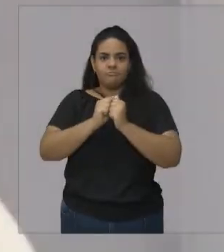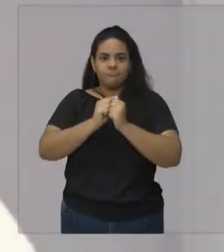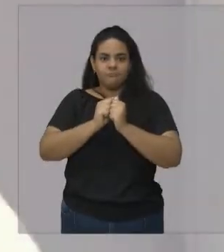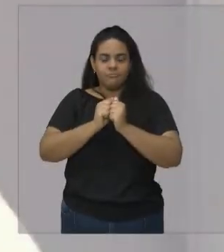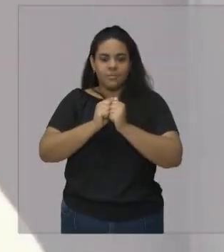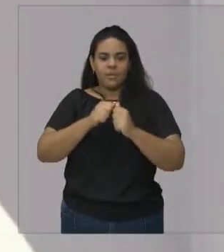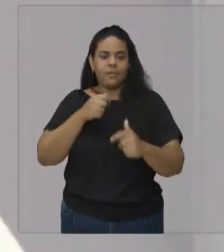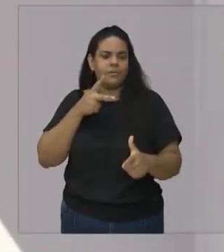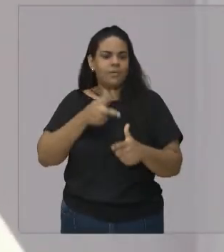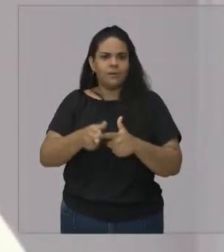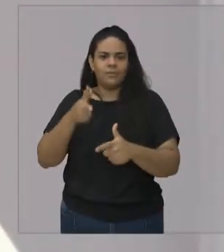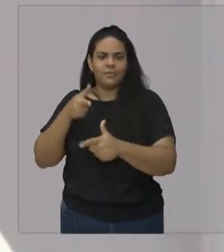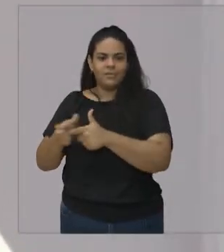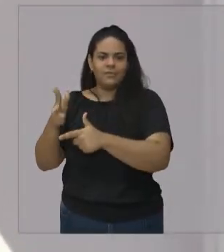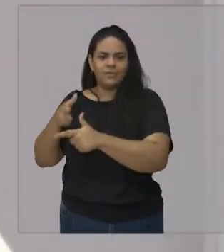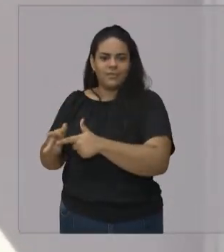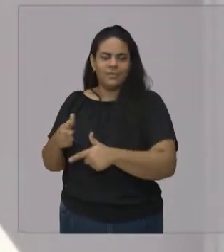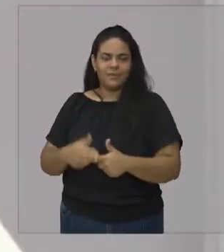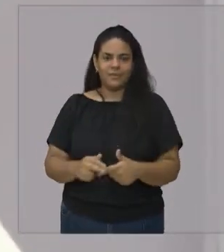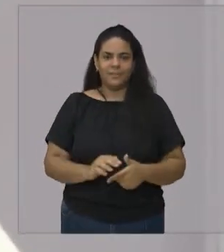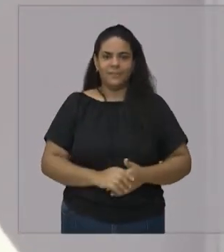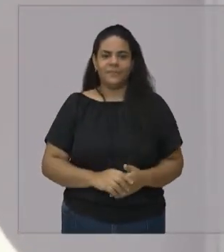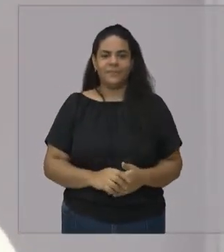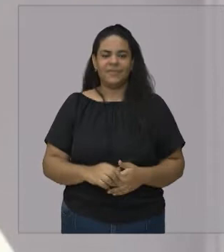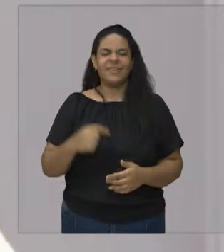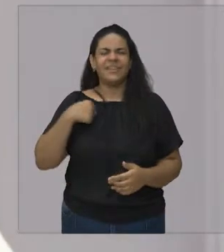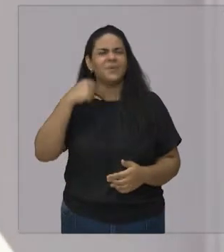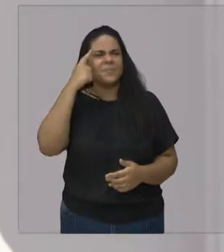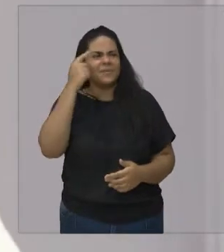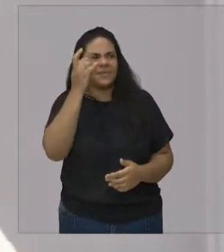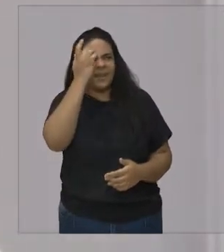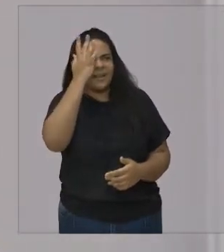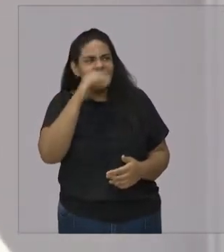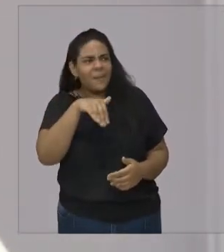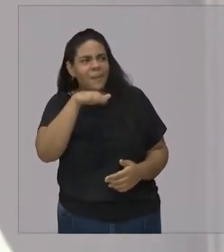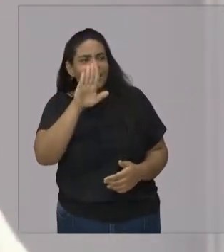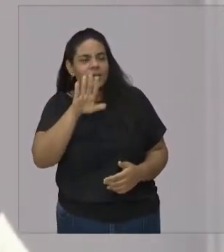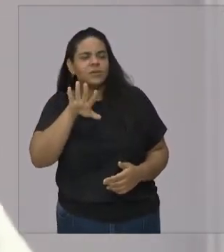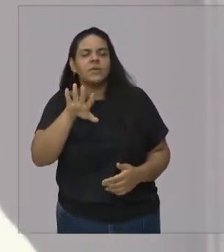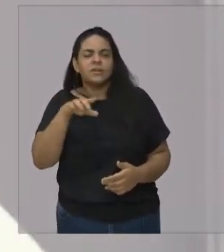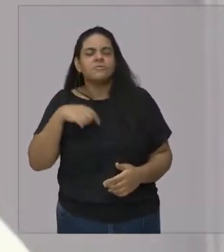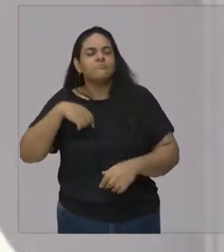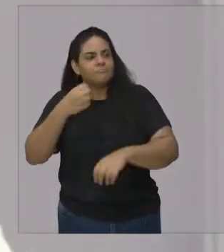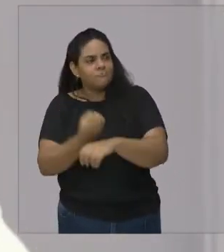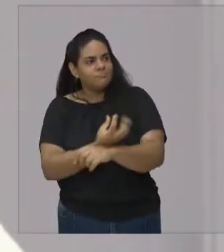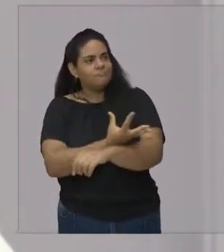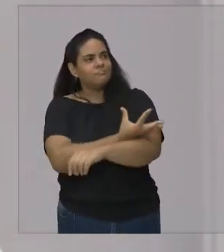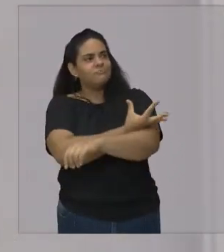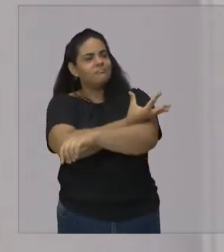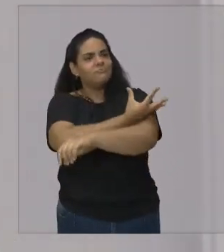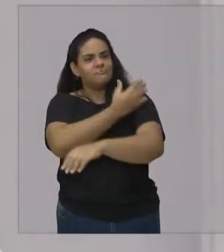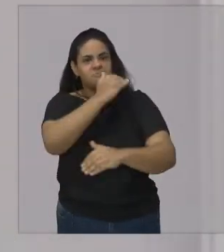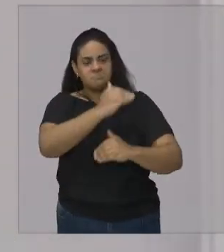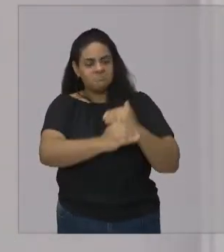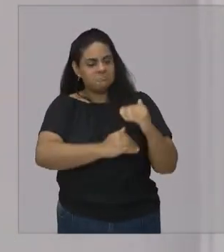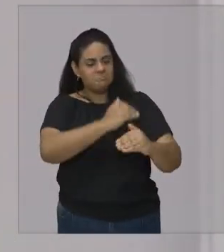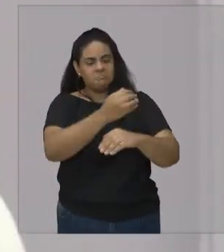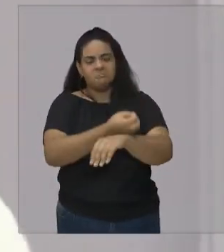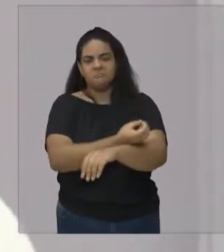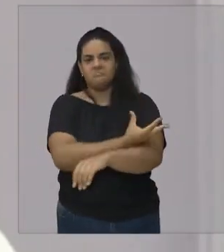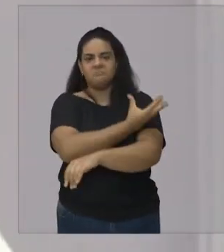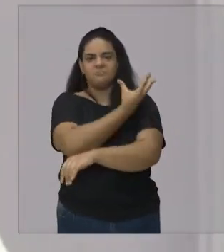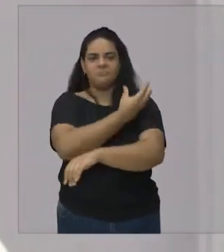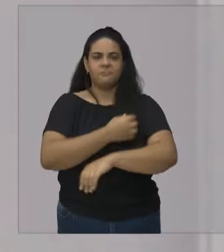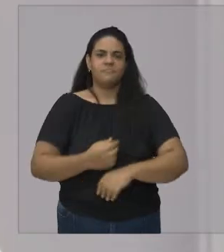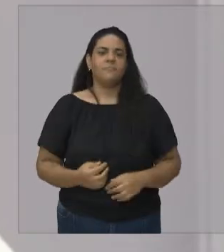Achei que ia ser mais fácil, mas estou procurando viver as emoções, deixar ela florar mesmo e